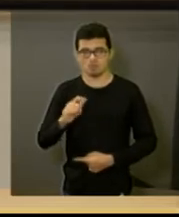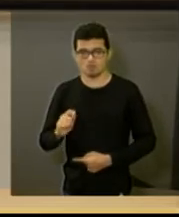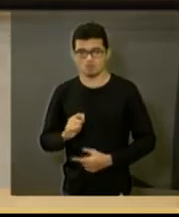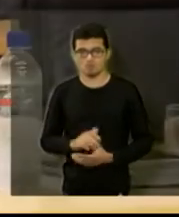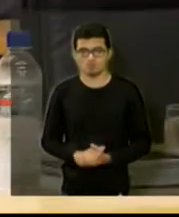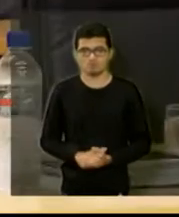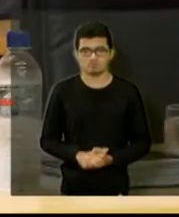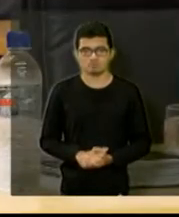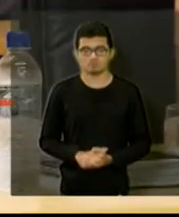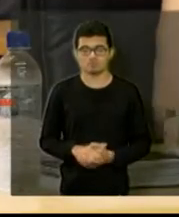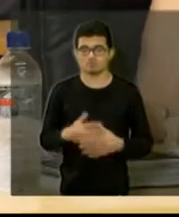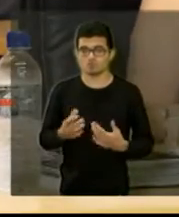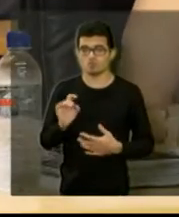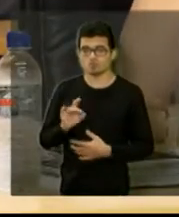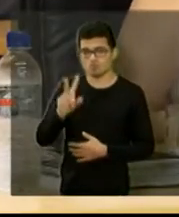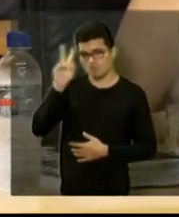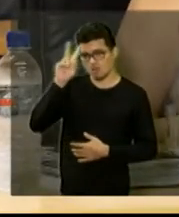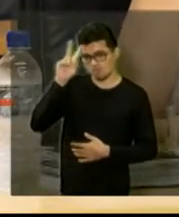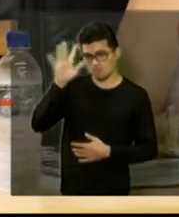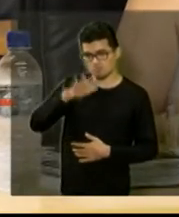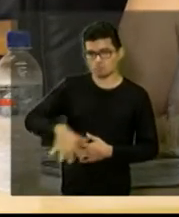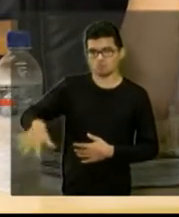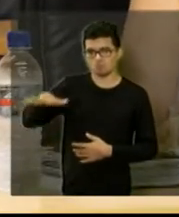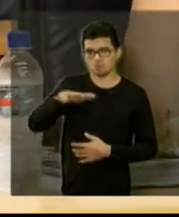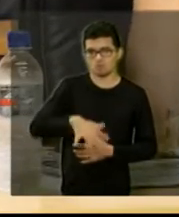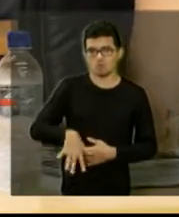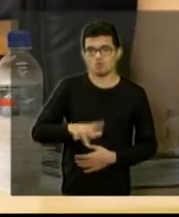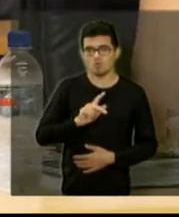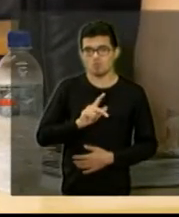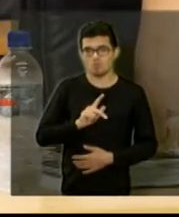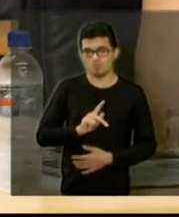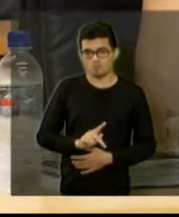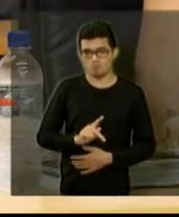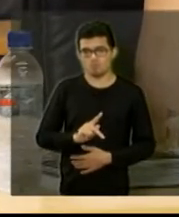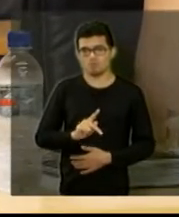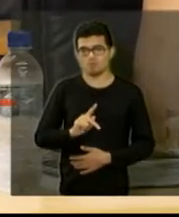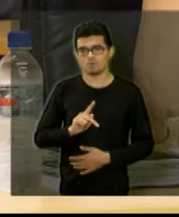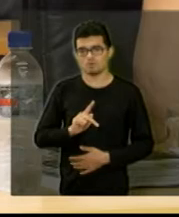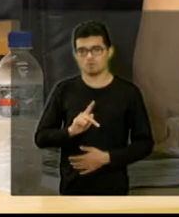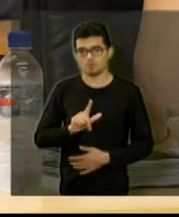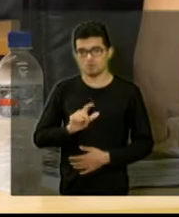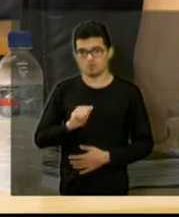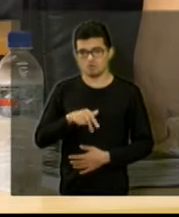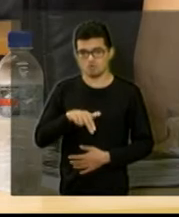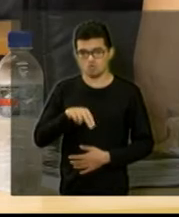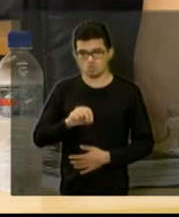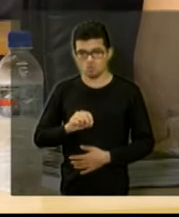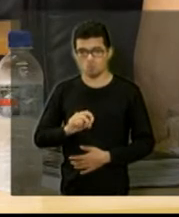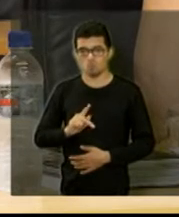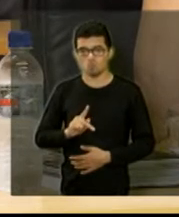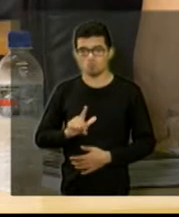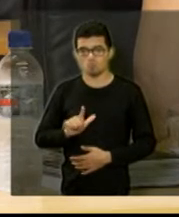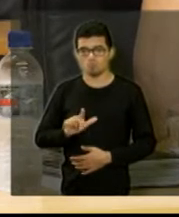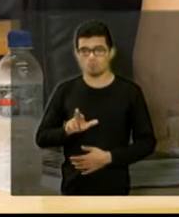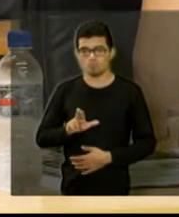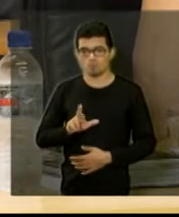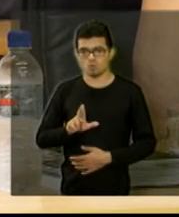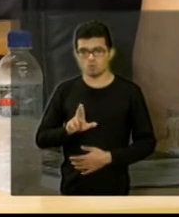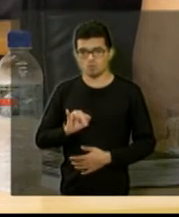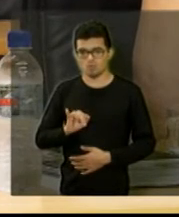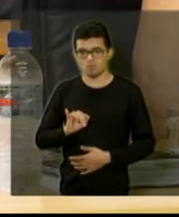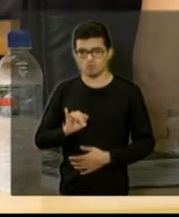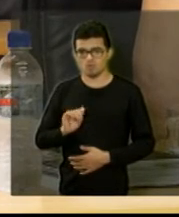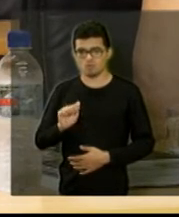Só lembrando para a população em geral, plano plurianual, então nos próximos quatro anos, no ano que vem que vai se lançar